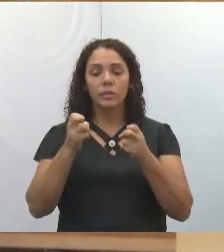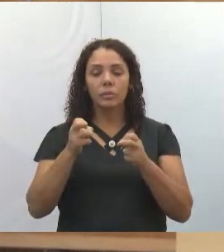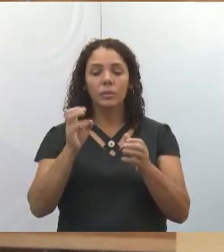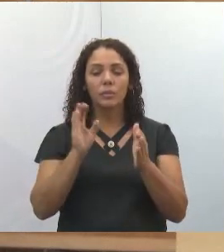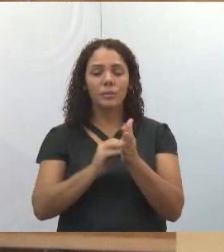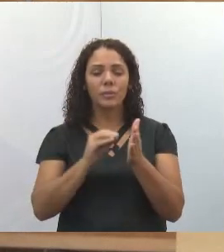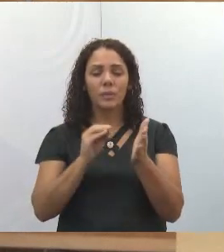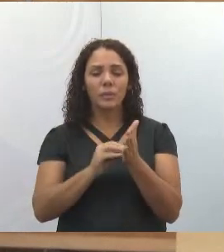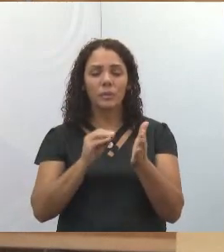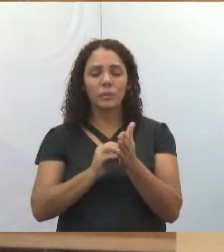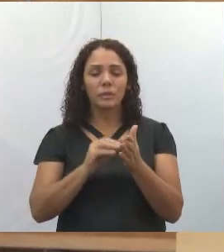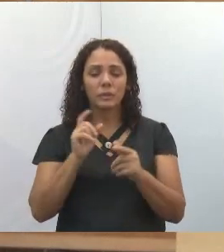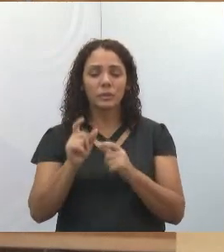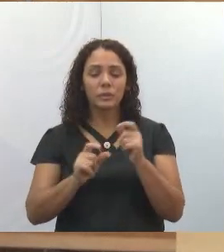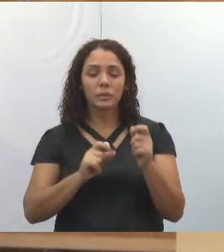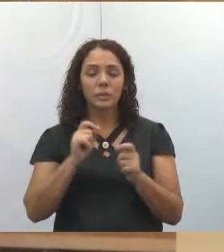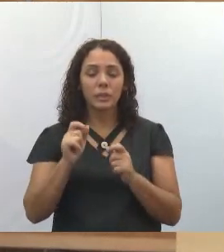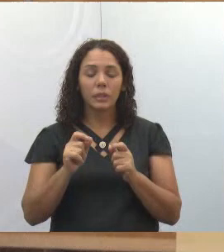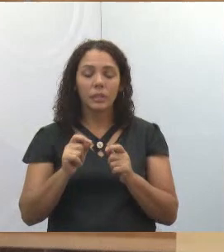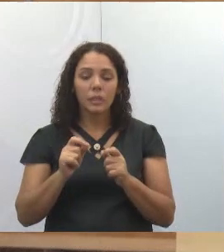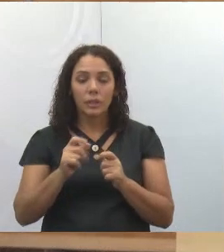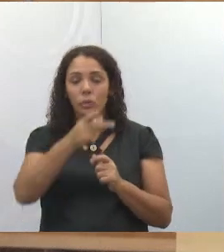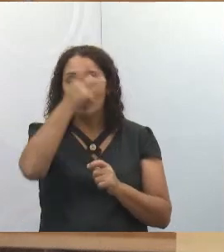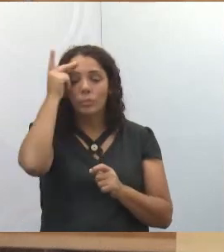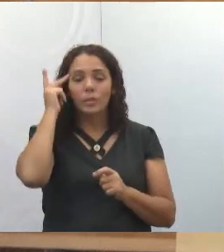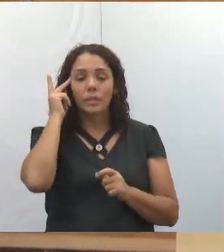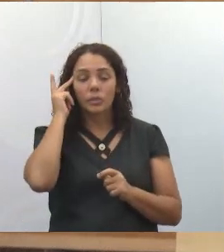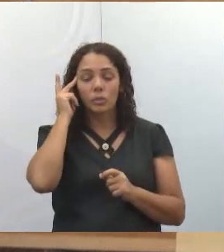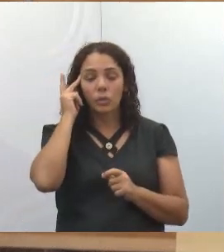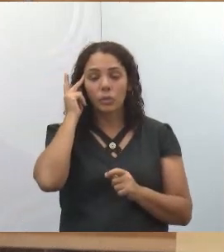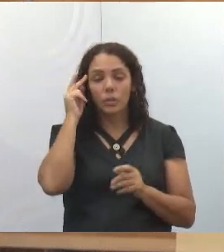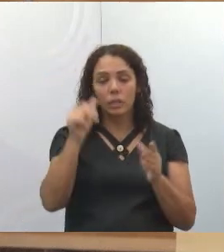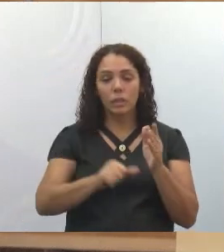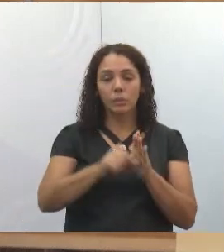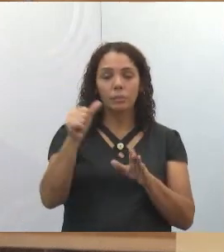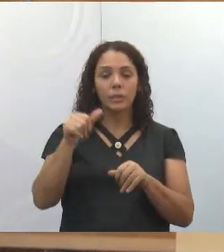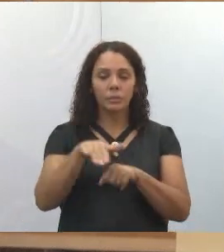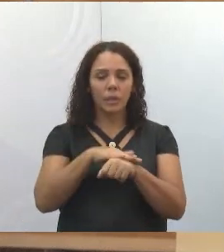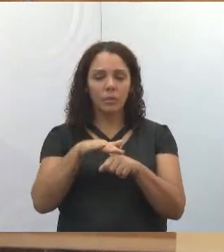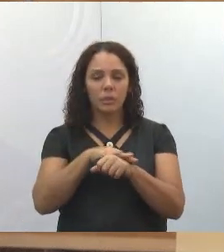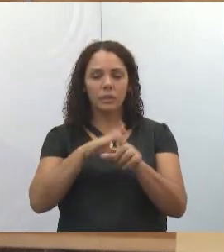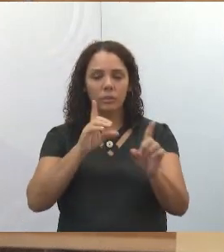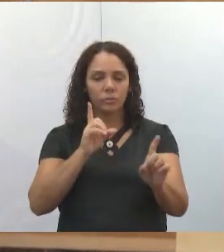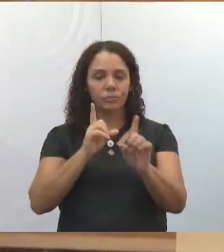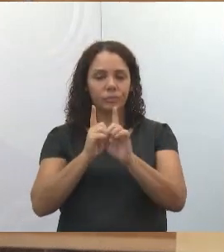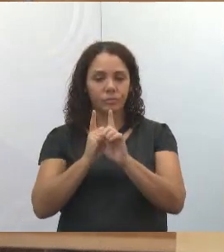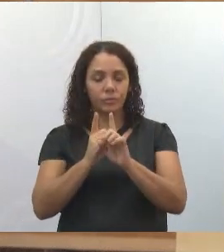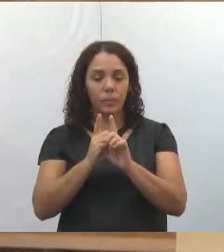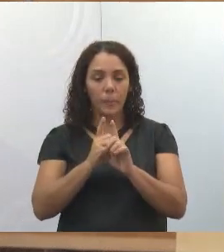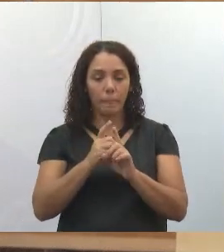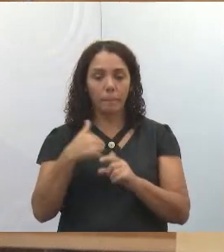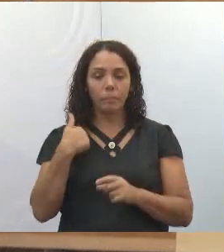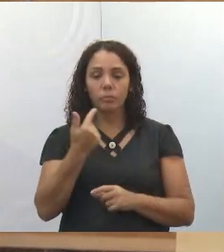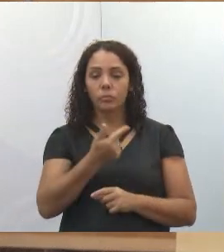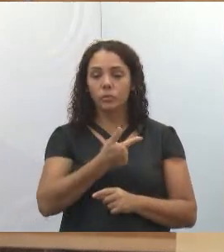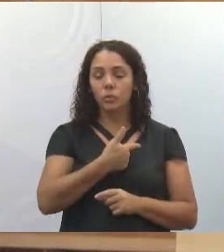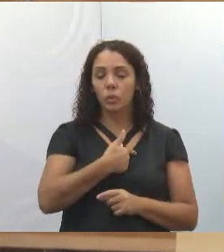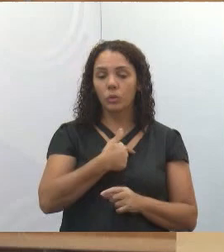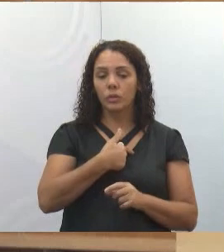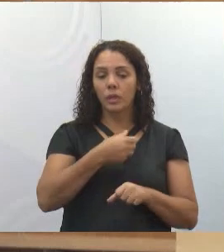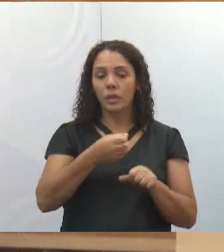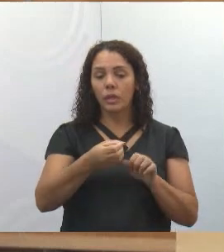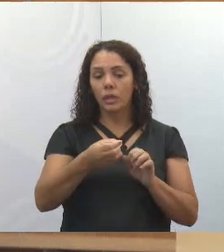falta que está de atendentes no balcão. Então, prefeito, nós fizemos essa indicação,